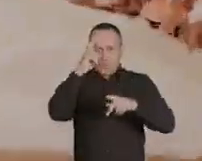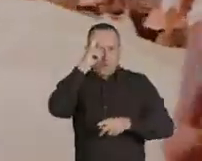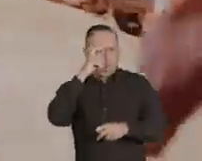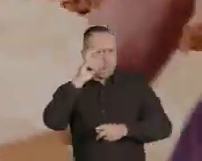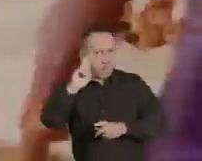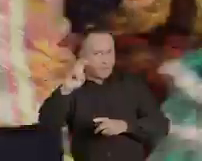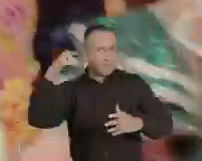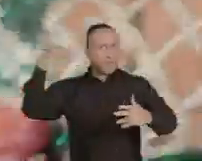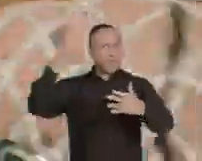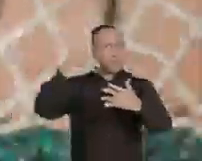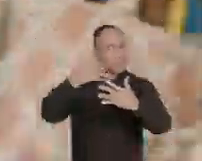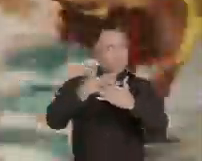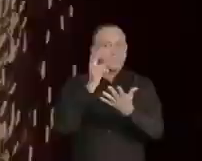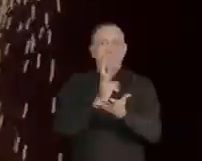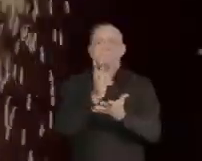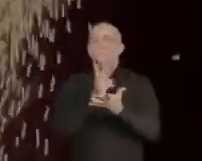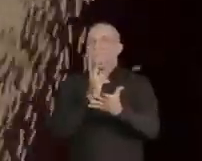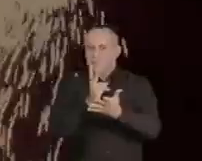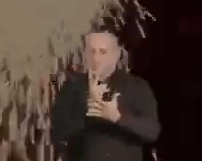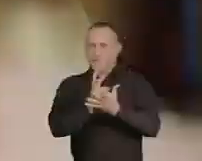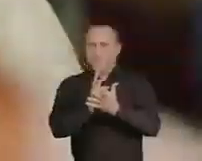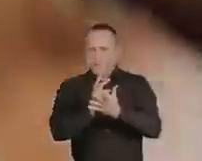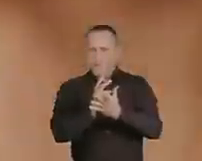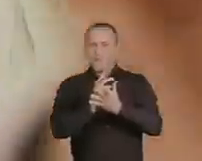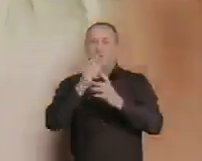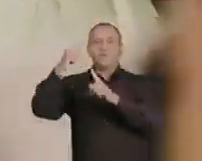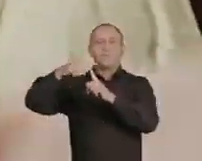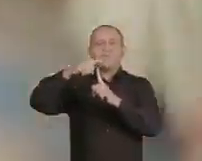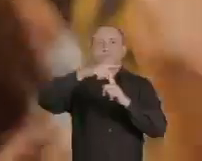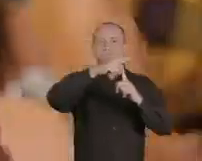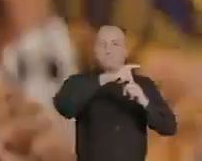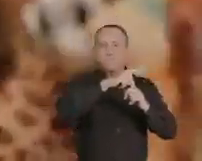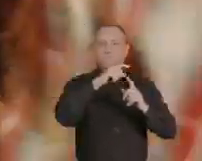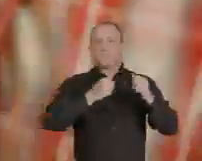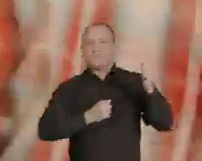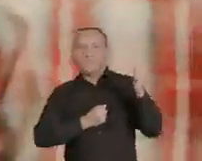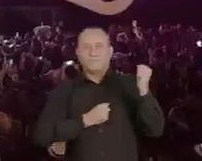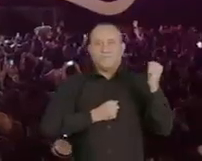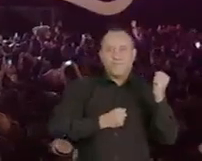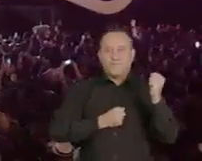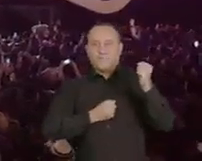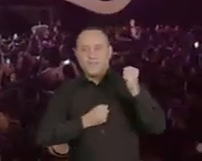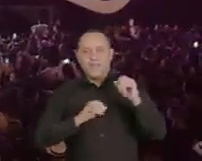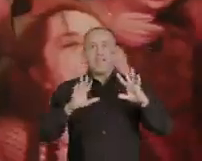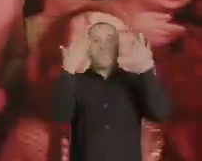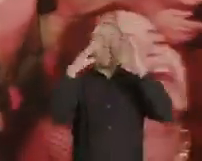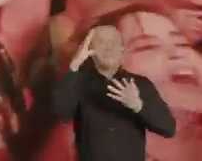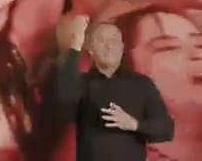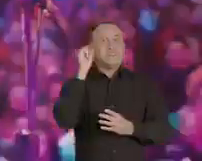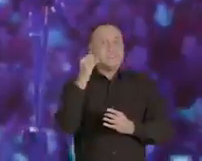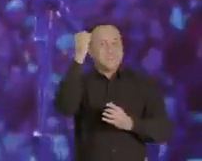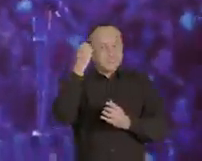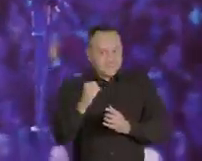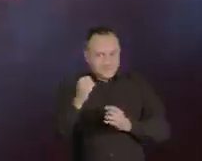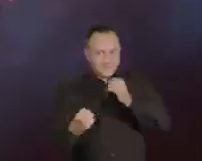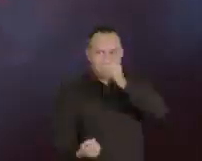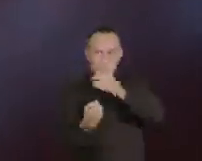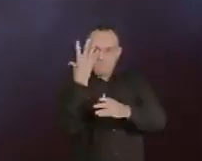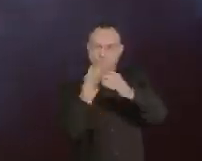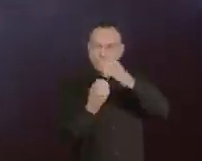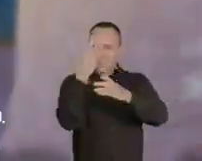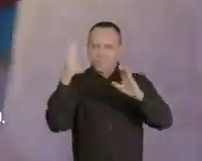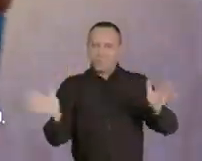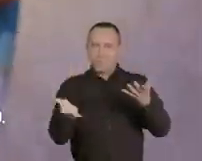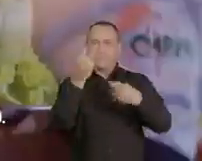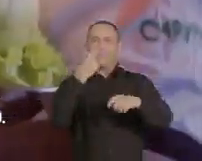povo. A nossa cultura e tradição. E foi nesse ritmo de dois pra lá, dois pra cá, que os festejos juninos de Sergipe entraram